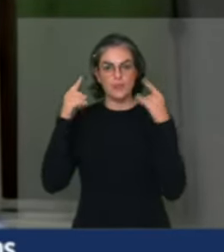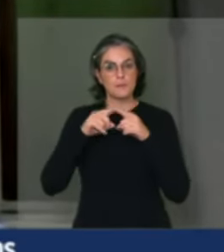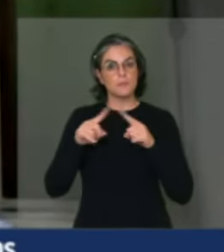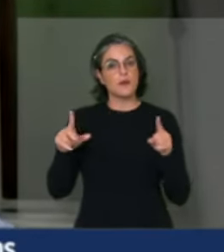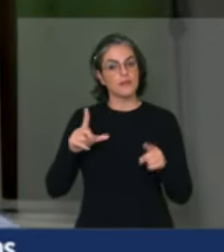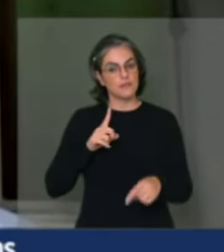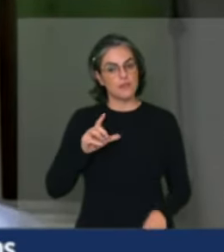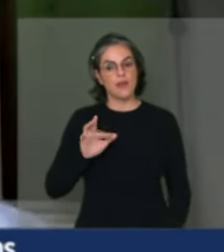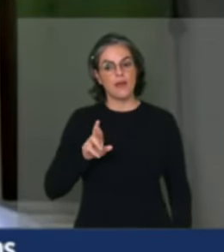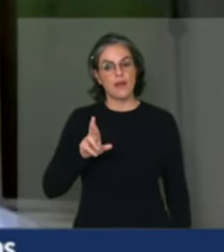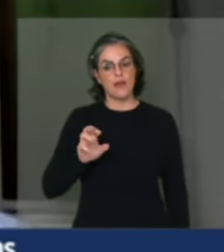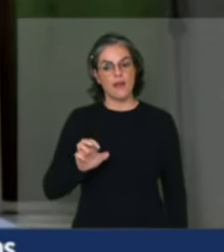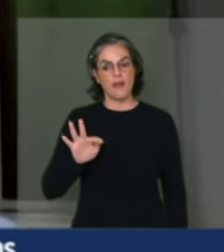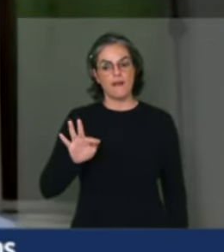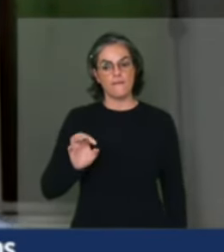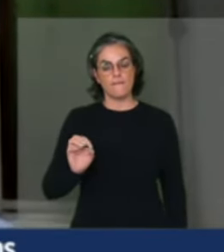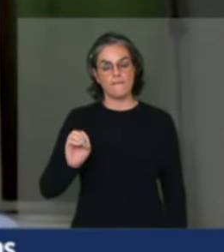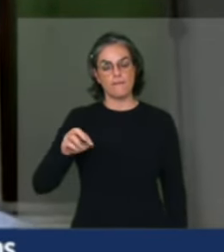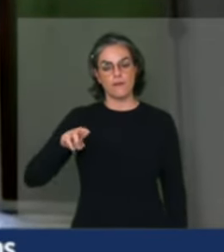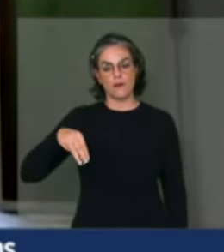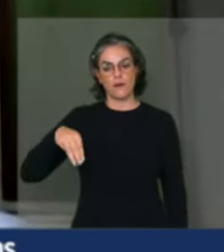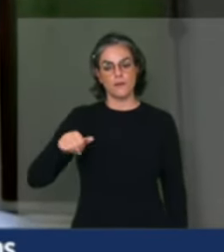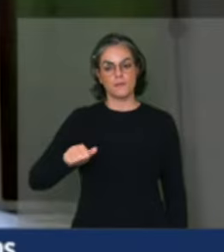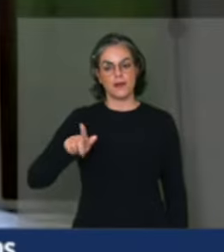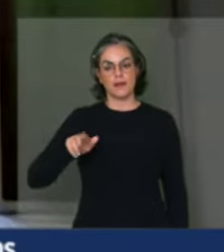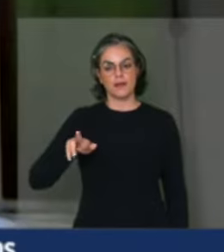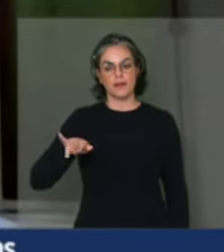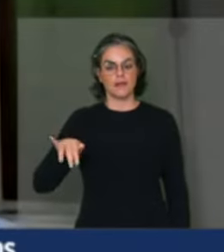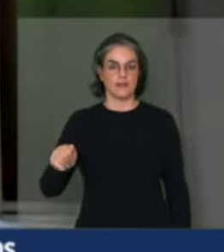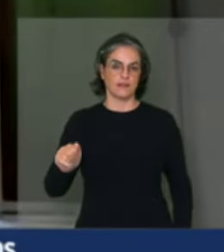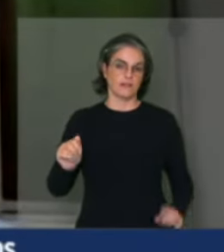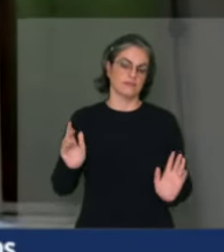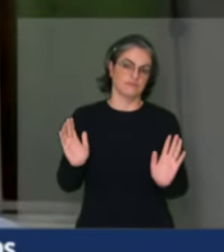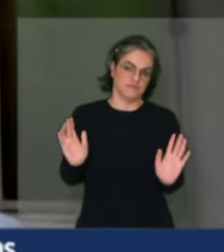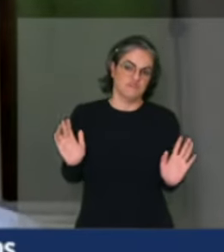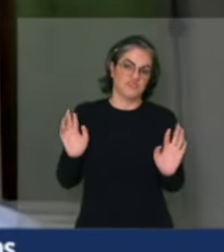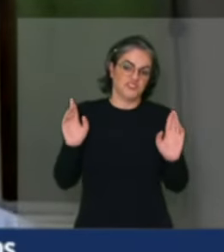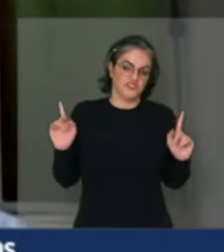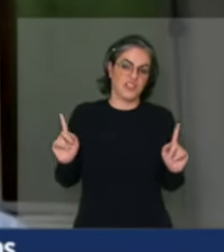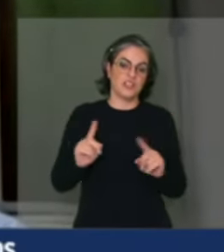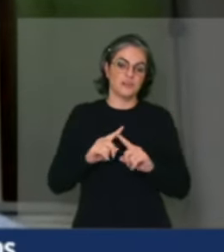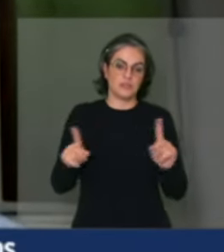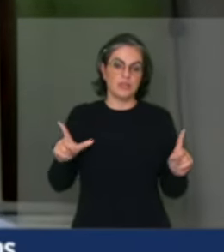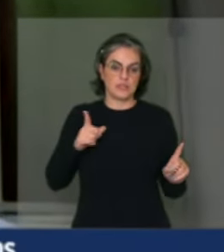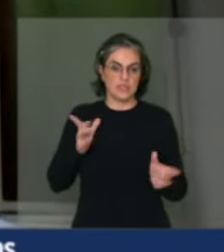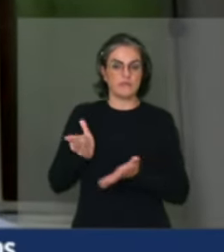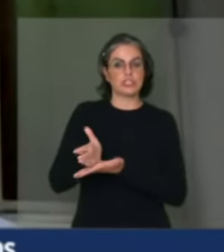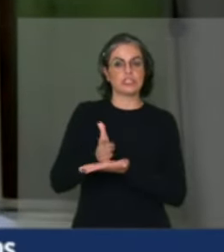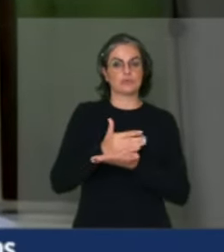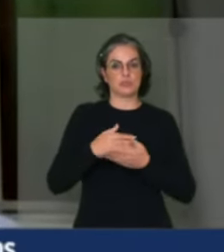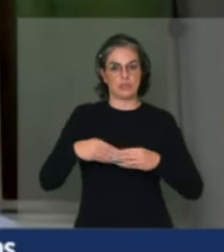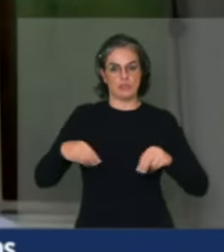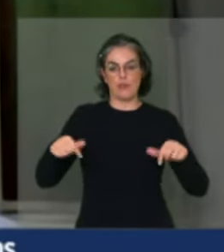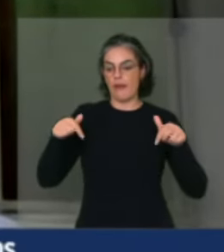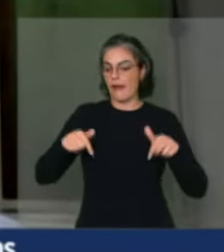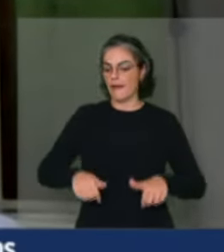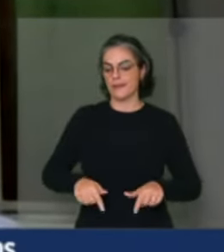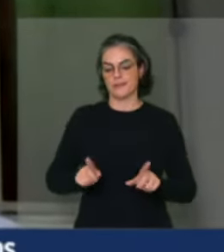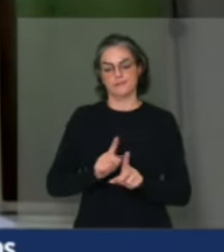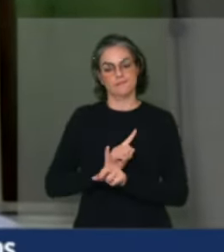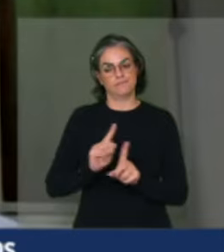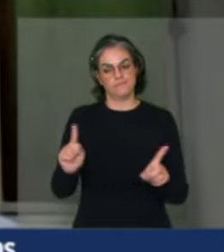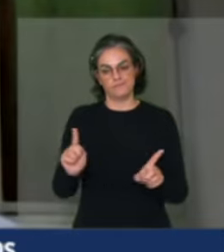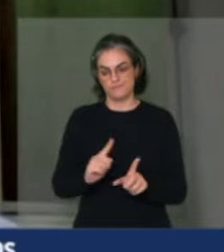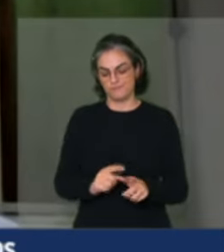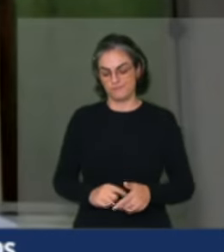mesmo que seja reforma agrária burguesa, mas fizeram uma certa distribuição da terra aqui no Brasil, ao contrário. A